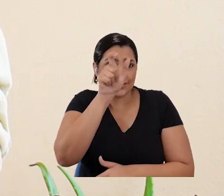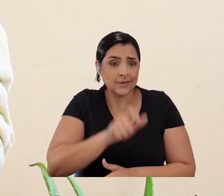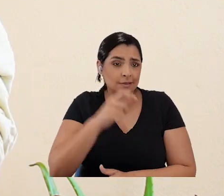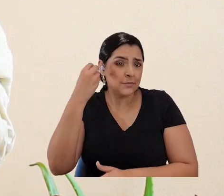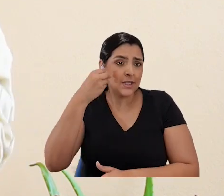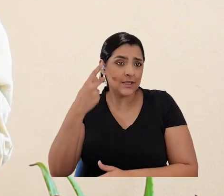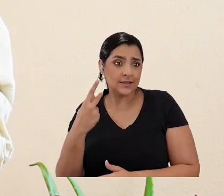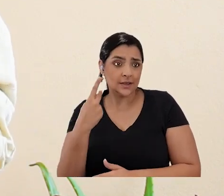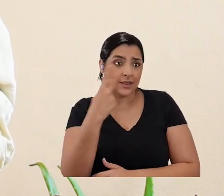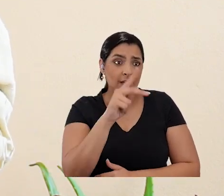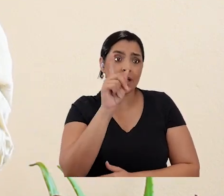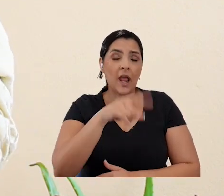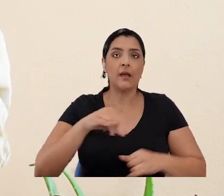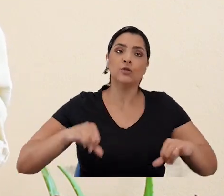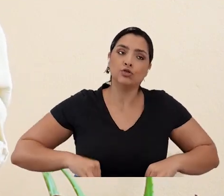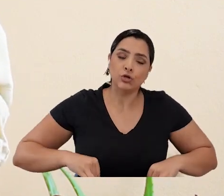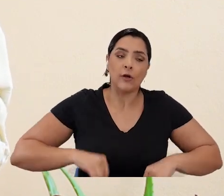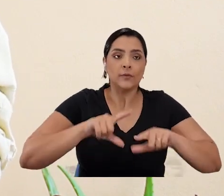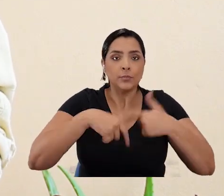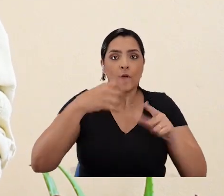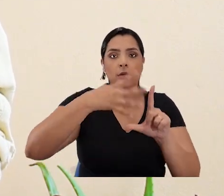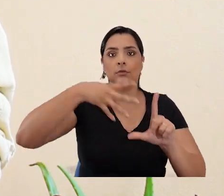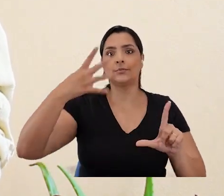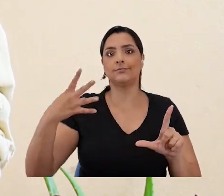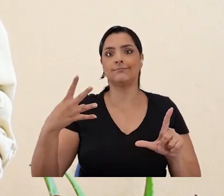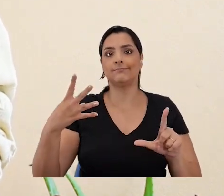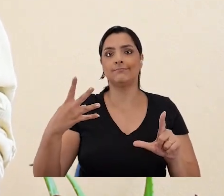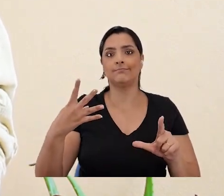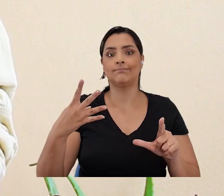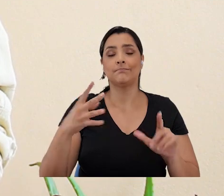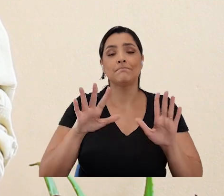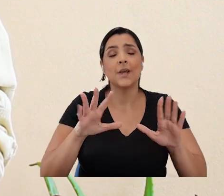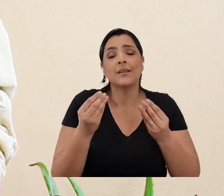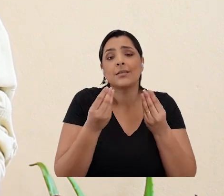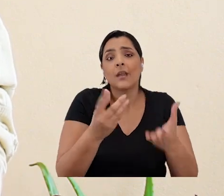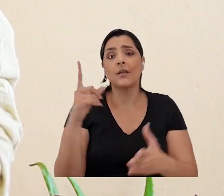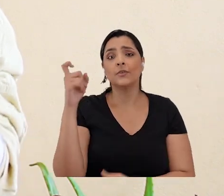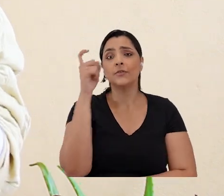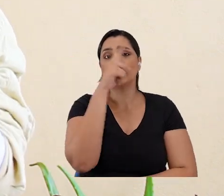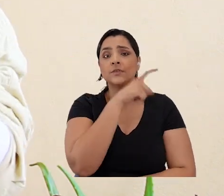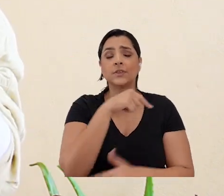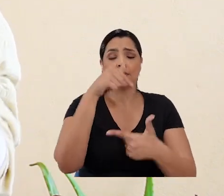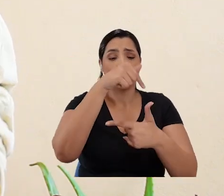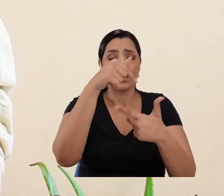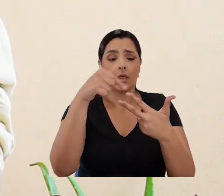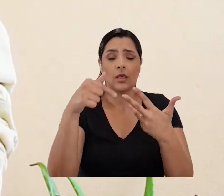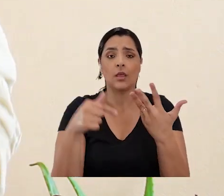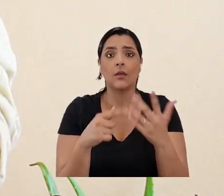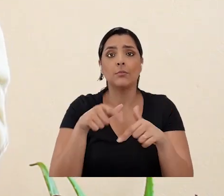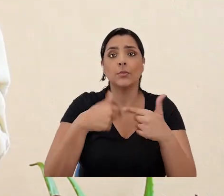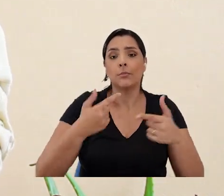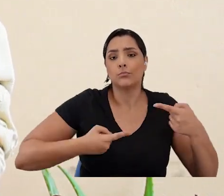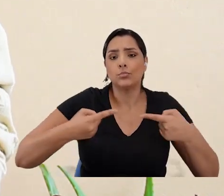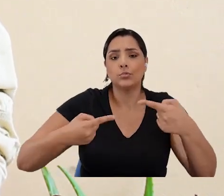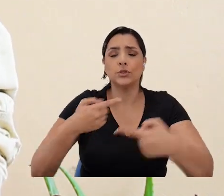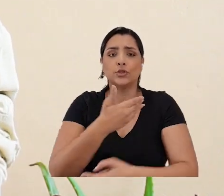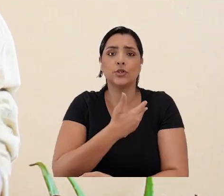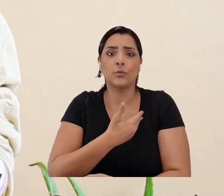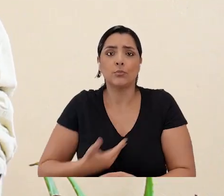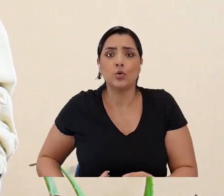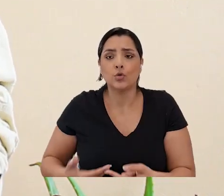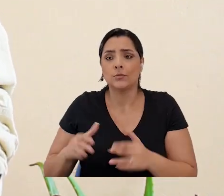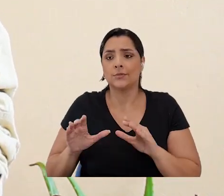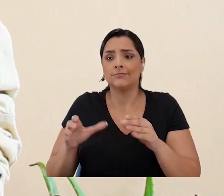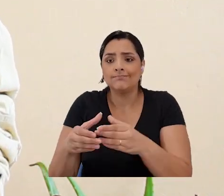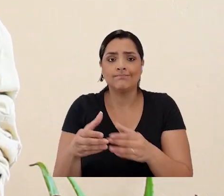central da experiência daquele corpo é o sofrimento por ser LGBT. E eu acho que isso dificulta em várias magnitudes para se construir política pública,